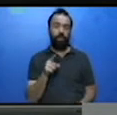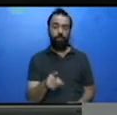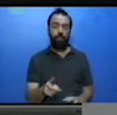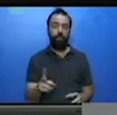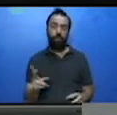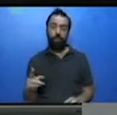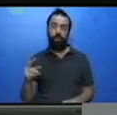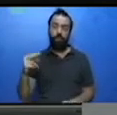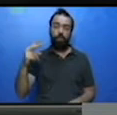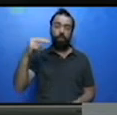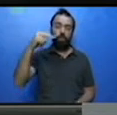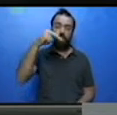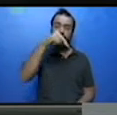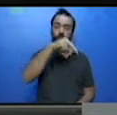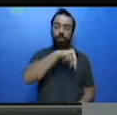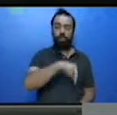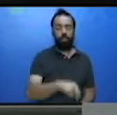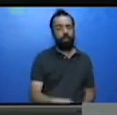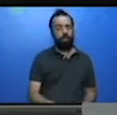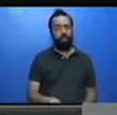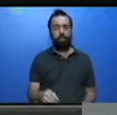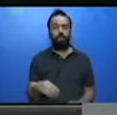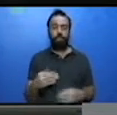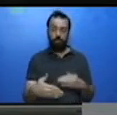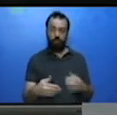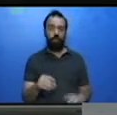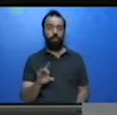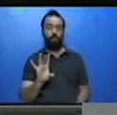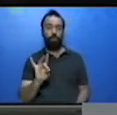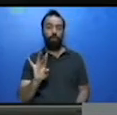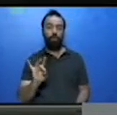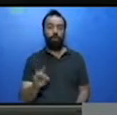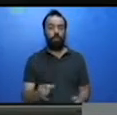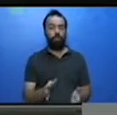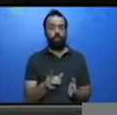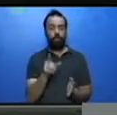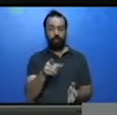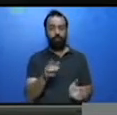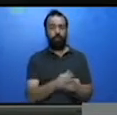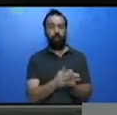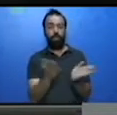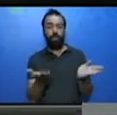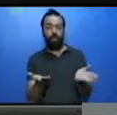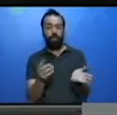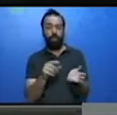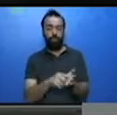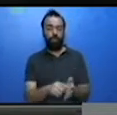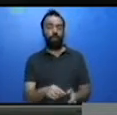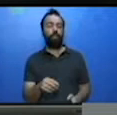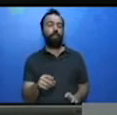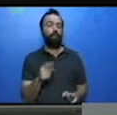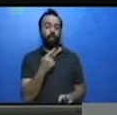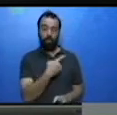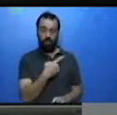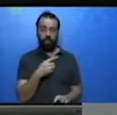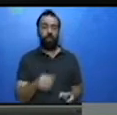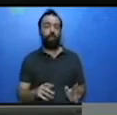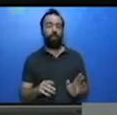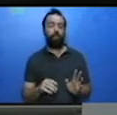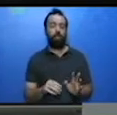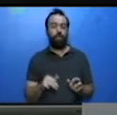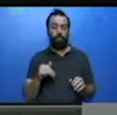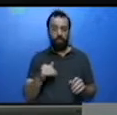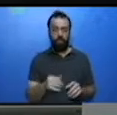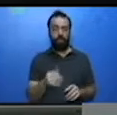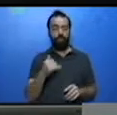anexo 1 e colar no seu caderno. Tem algumas informações sobre o alecrim, o manjericão,